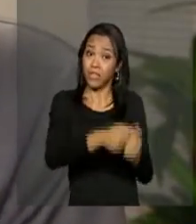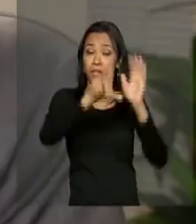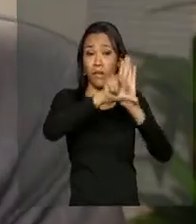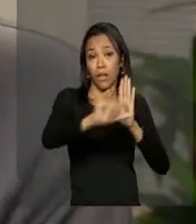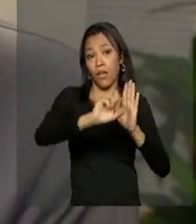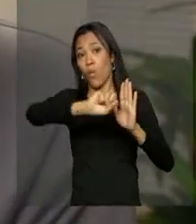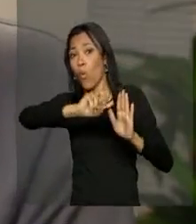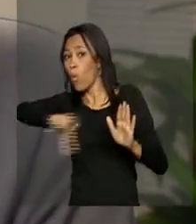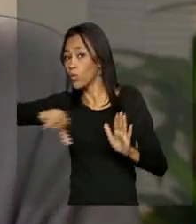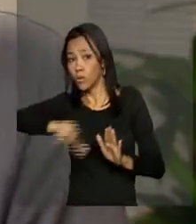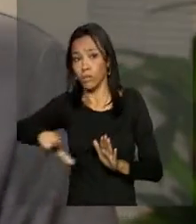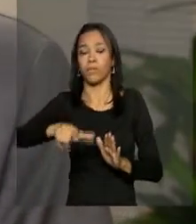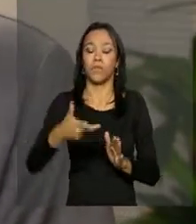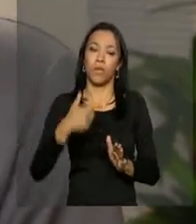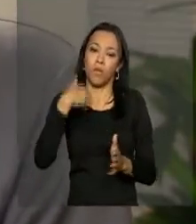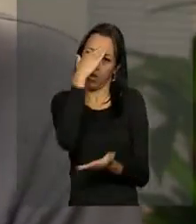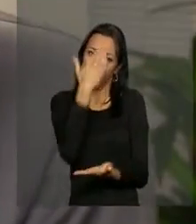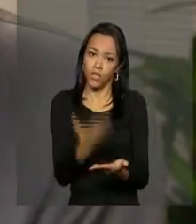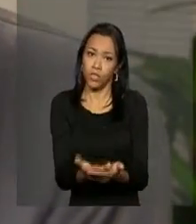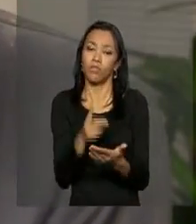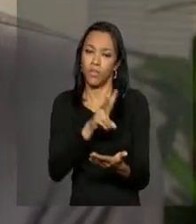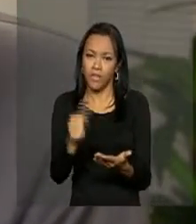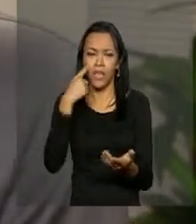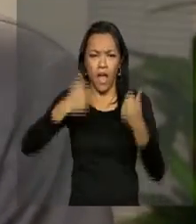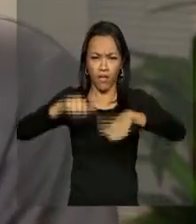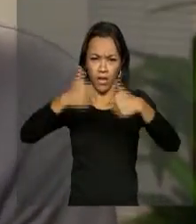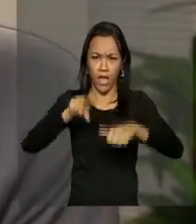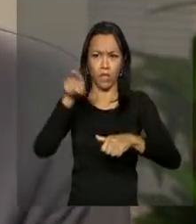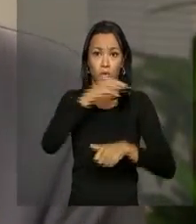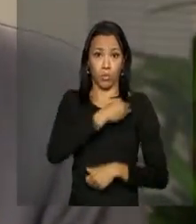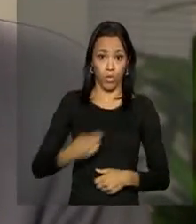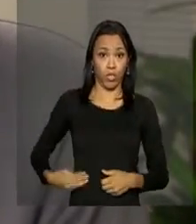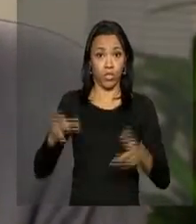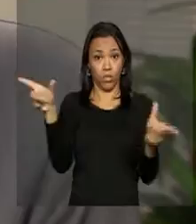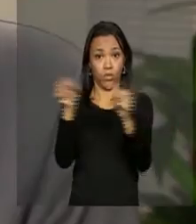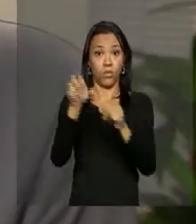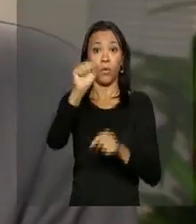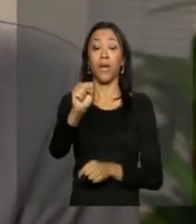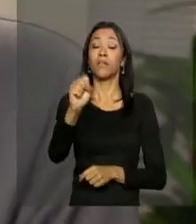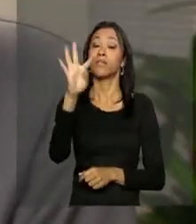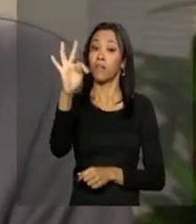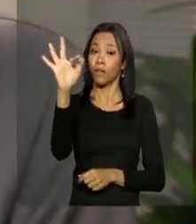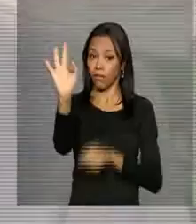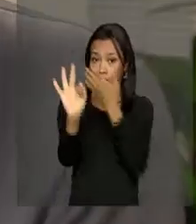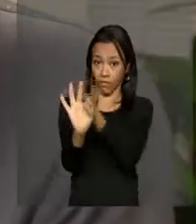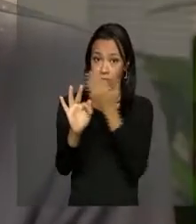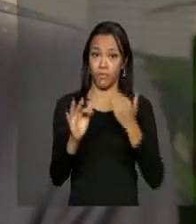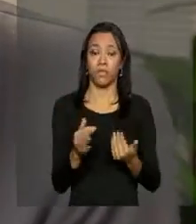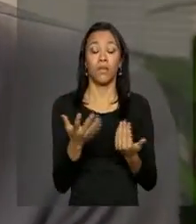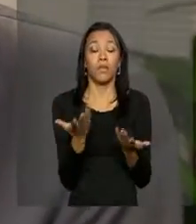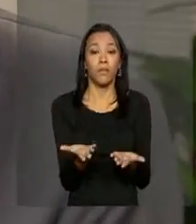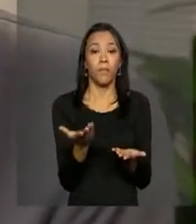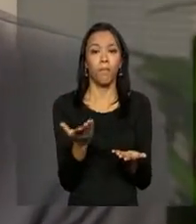ADPF. Oportunamente, acredito, essa questão será apreciada pelo ministro Elisawarski e, ao final, pelo plenário do Supremo Tribunal Federal. No